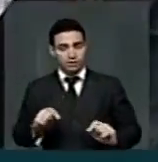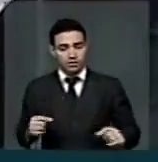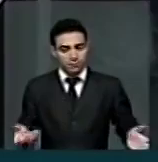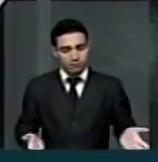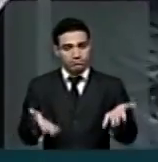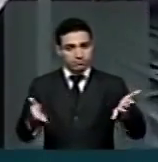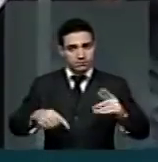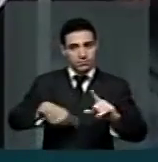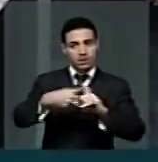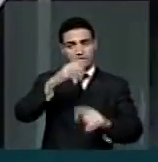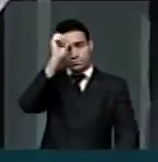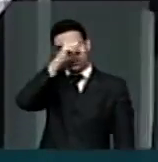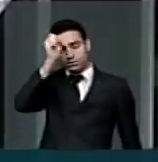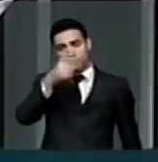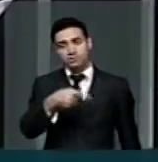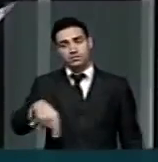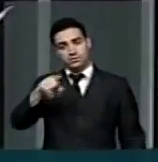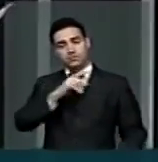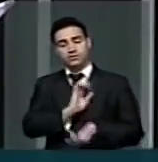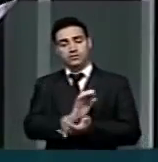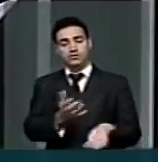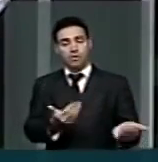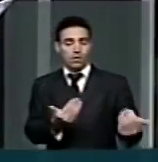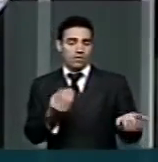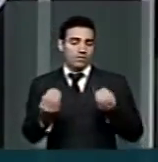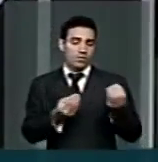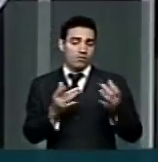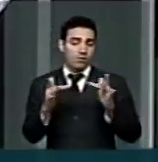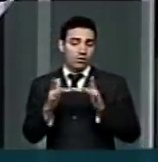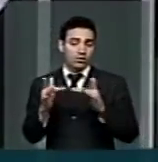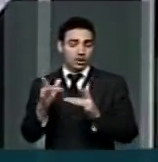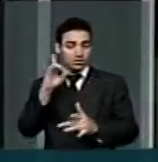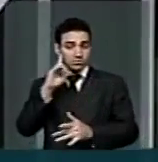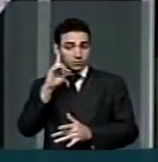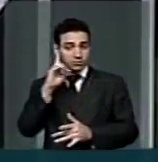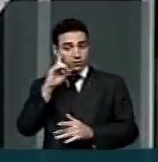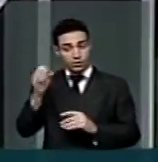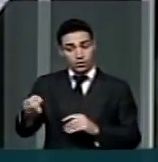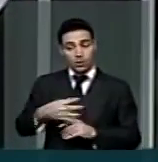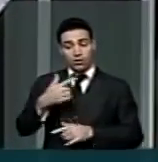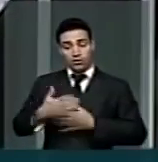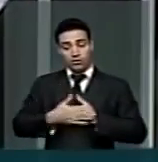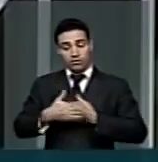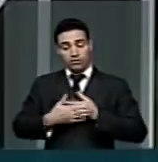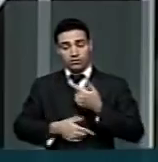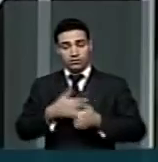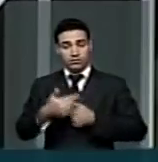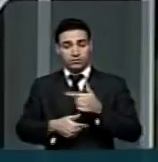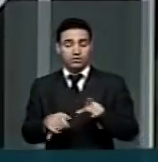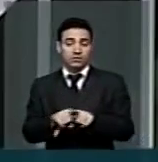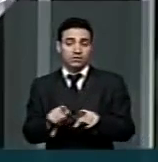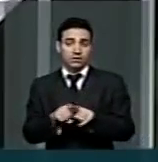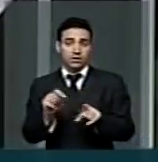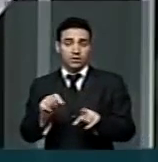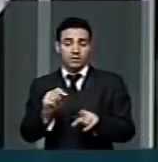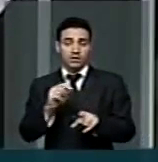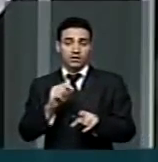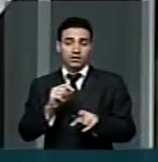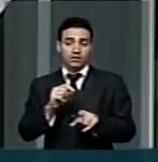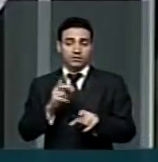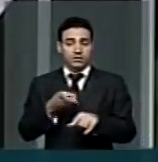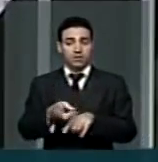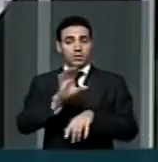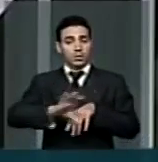aprendizado de muito jovem a partir do contato diário com novas tarefas e com a qualificação constante.